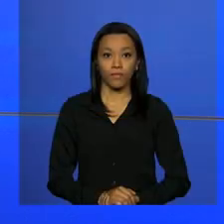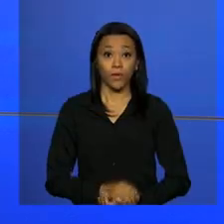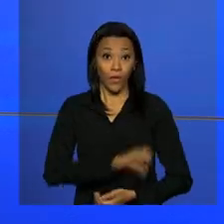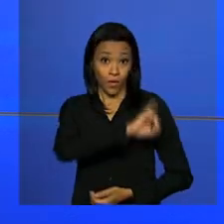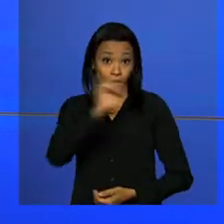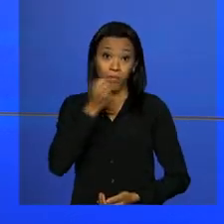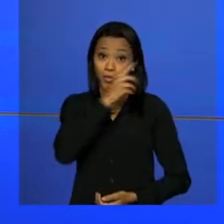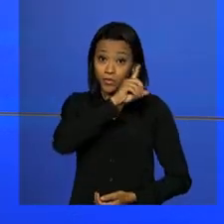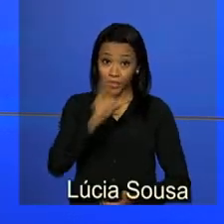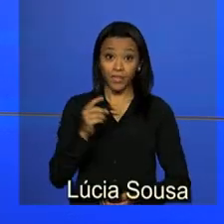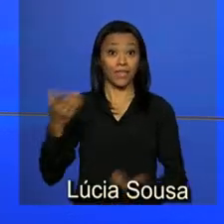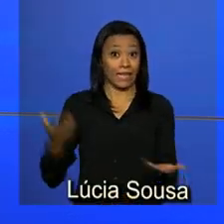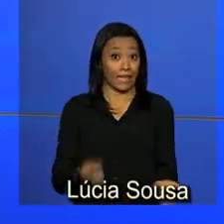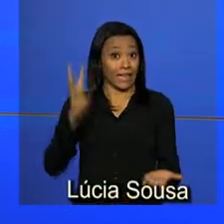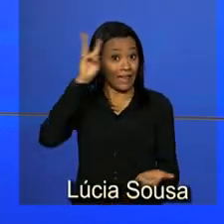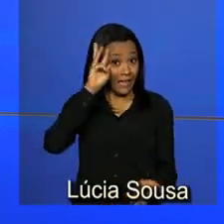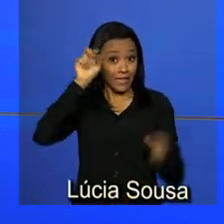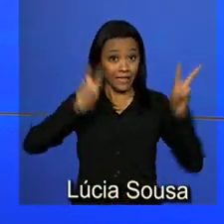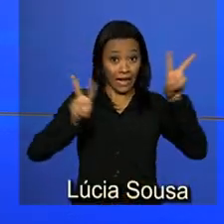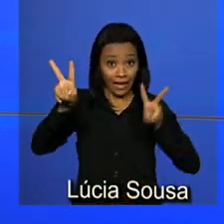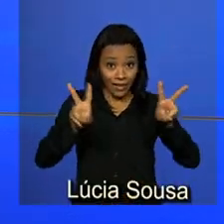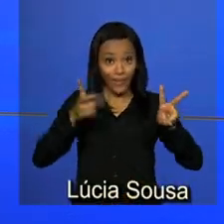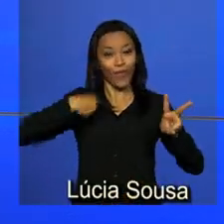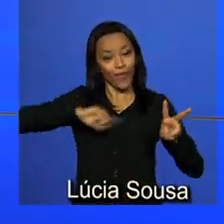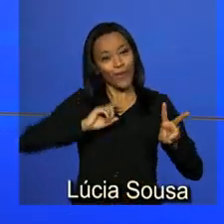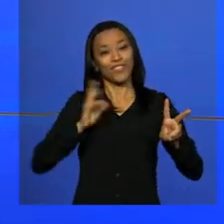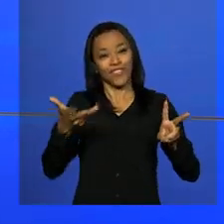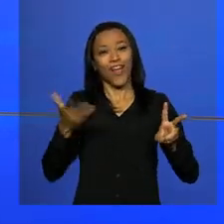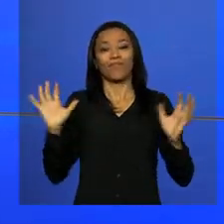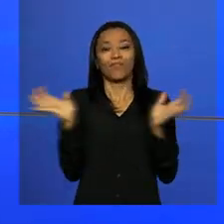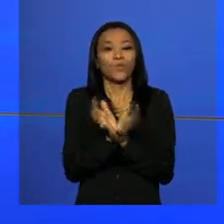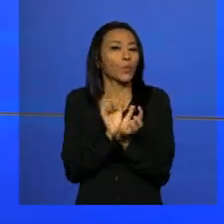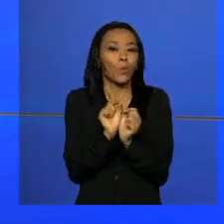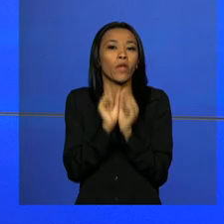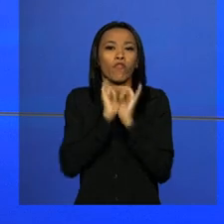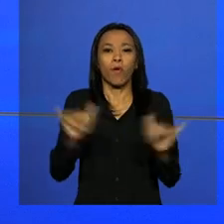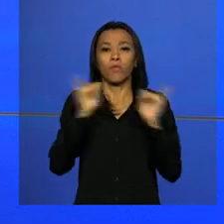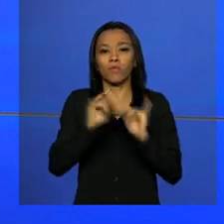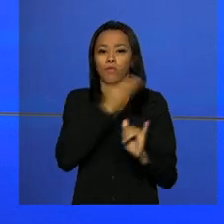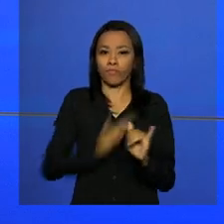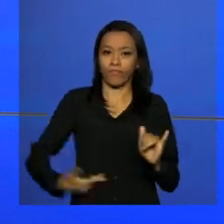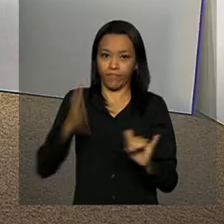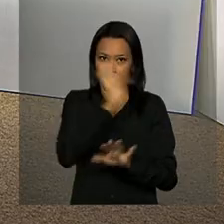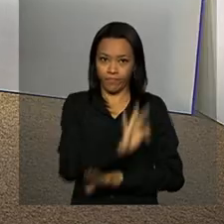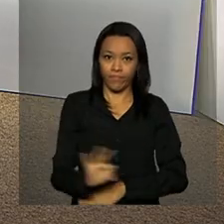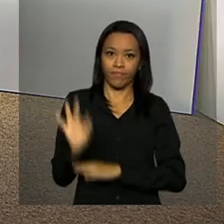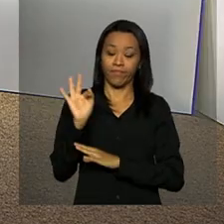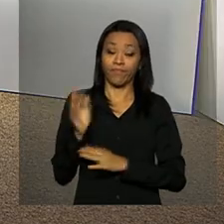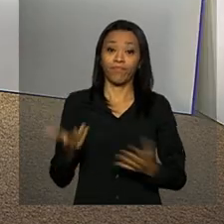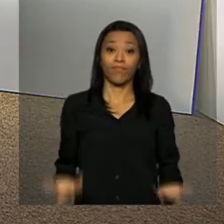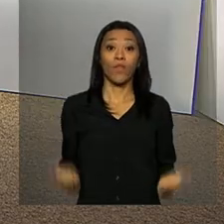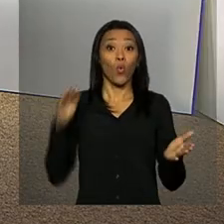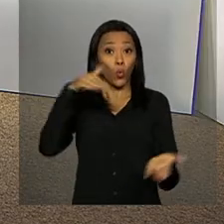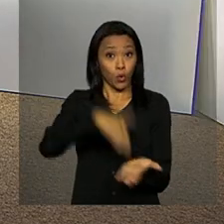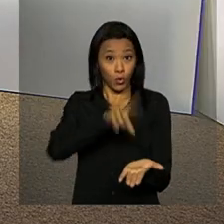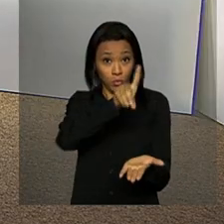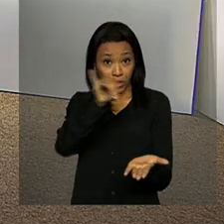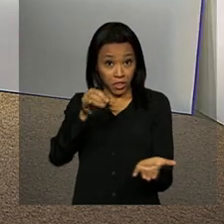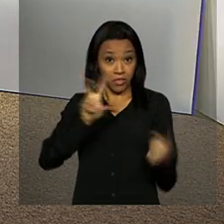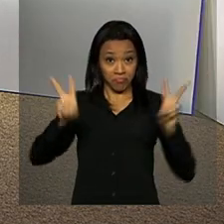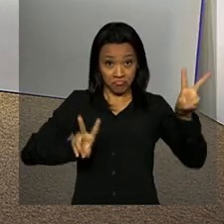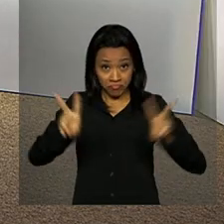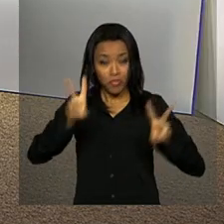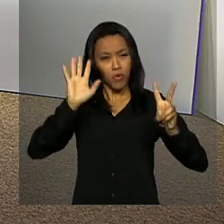Olá, bom dia! Terça-feira de carnaval e nós chegamos com um bloco de notícias do governo federal. No último dia de folia,